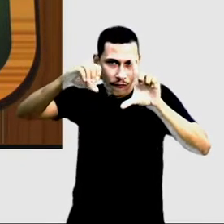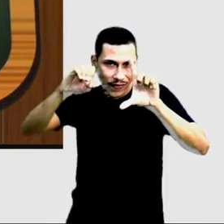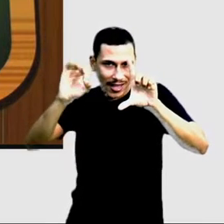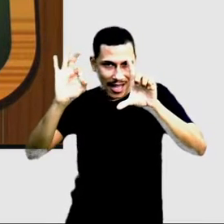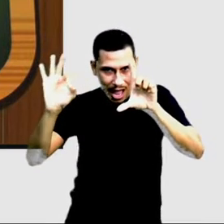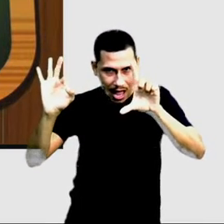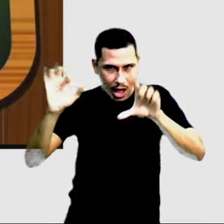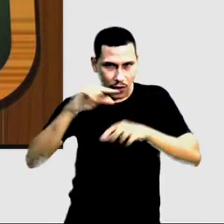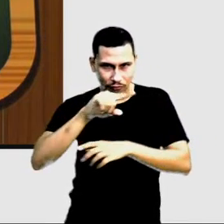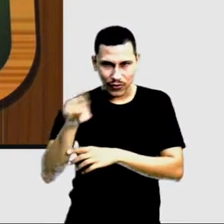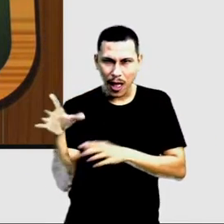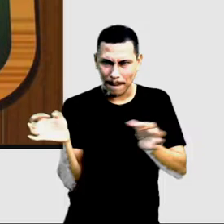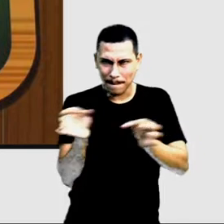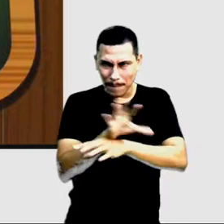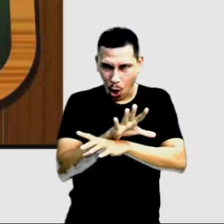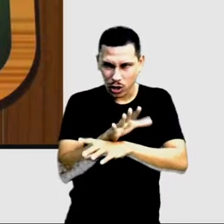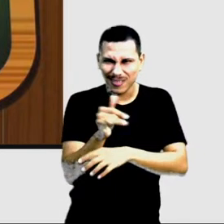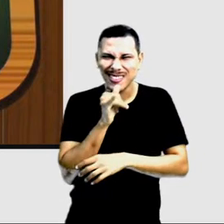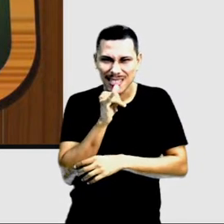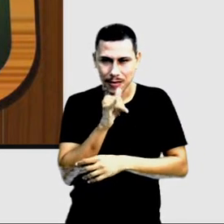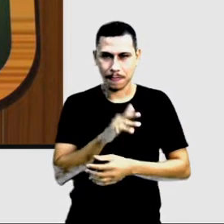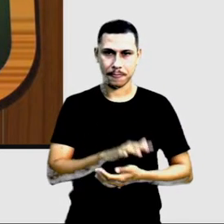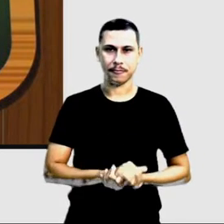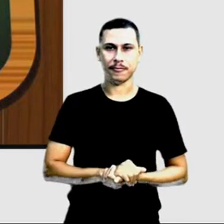Vocês estão prontos para os exemplos?